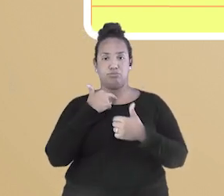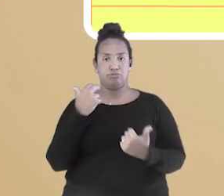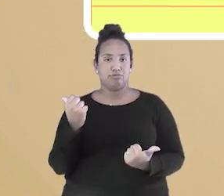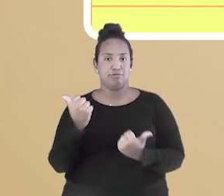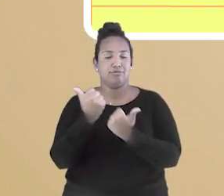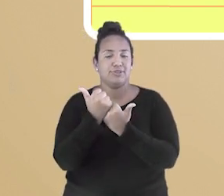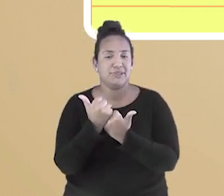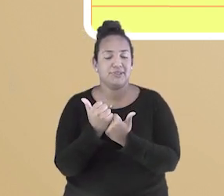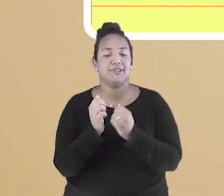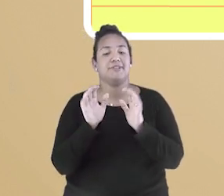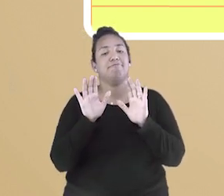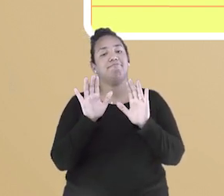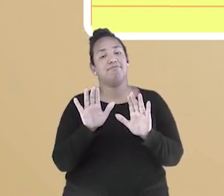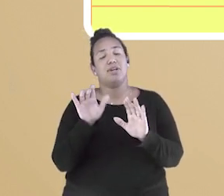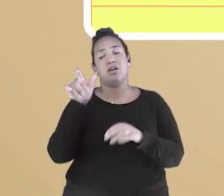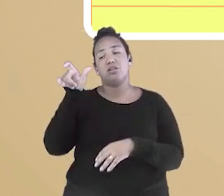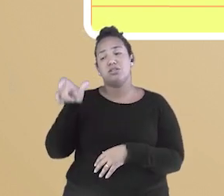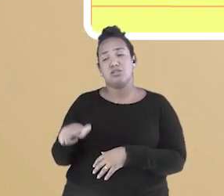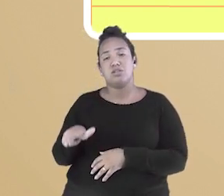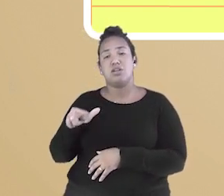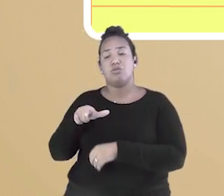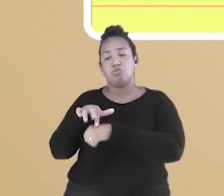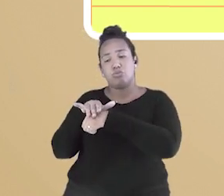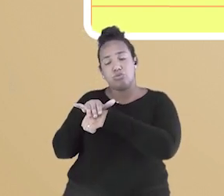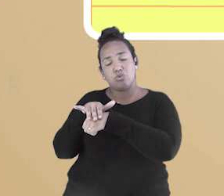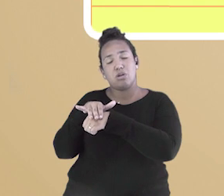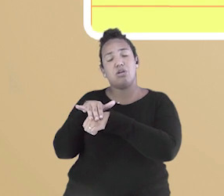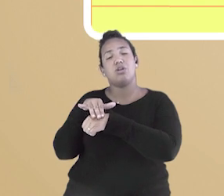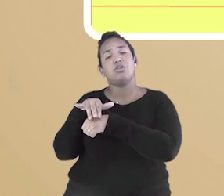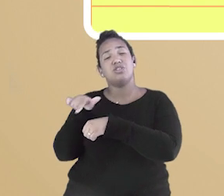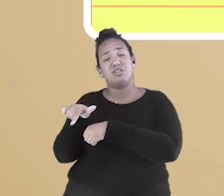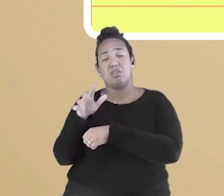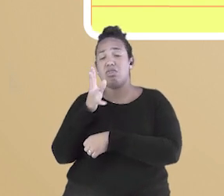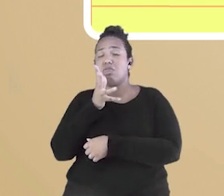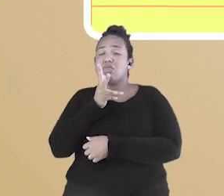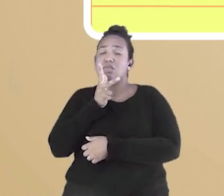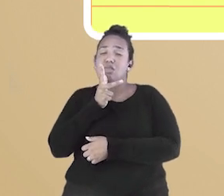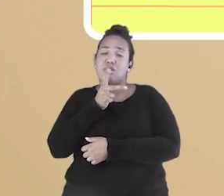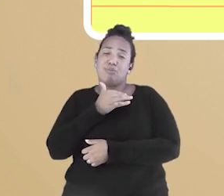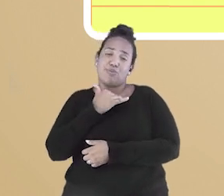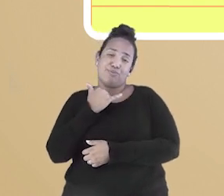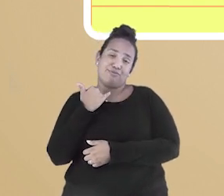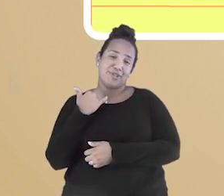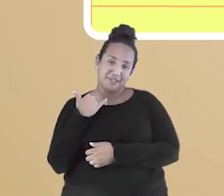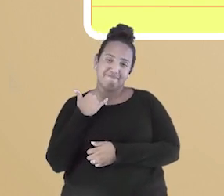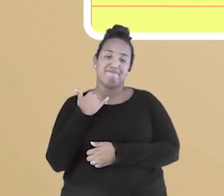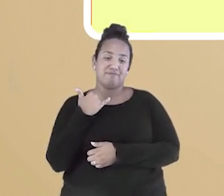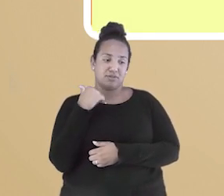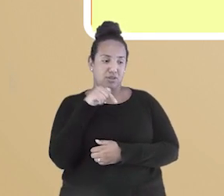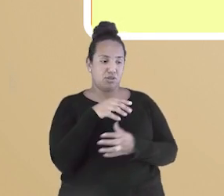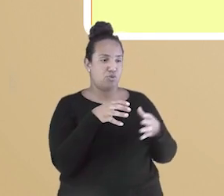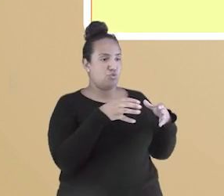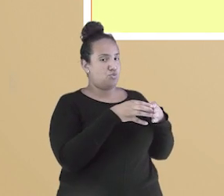muito doente, Dom Pedro demorou a morrer e a insatisfação de diversos grupos só foi aumentando.